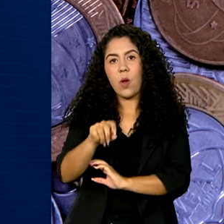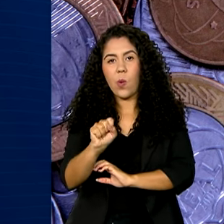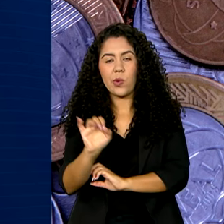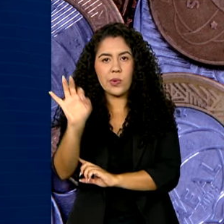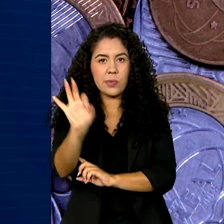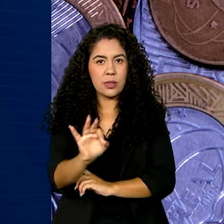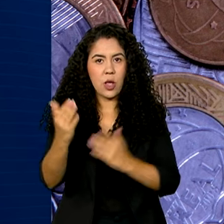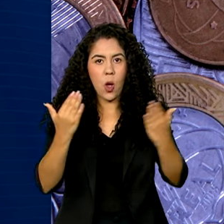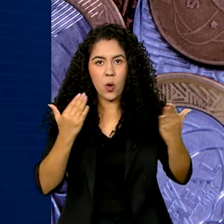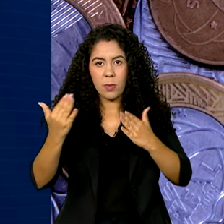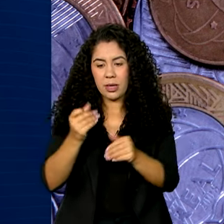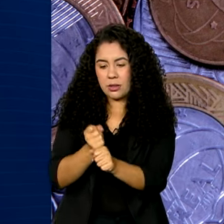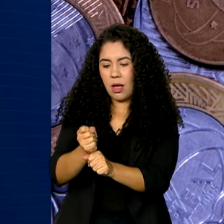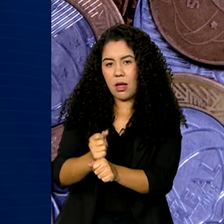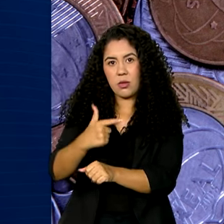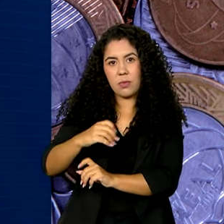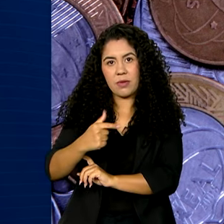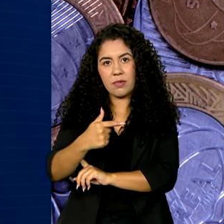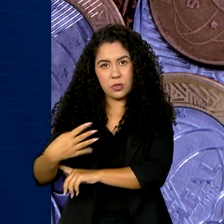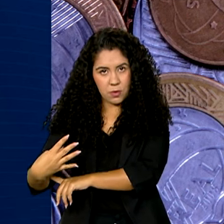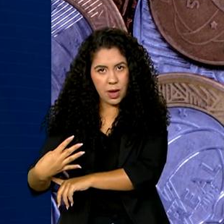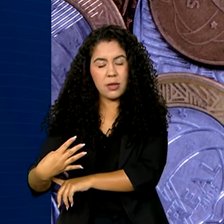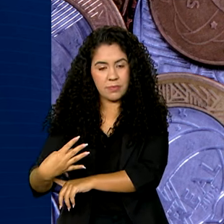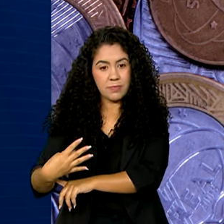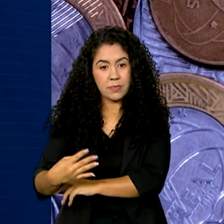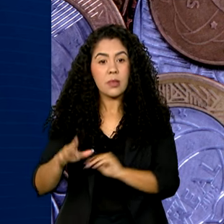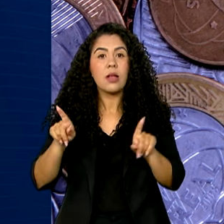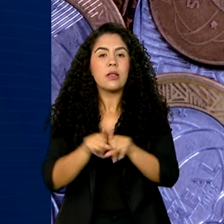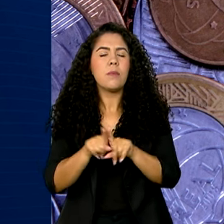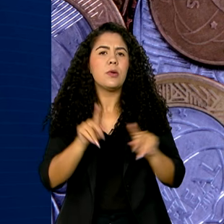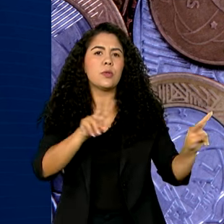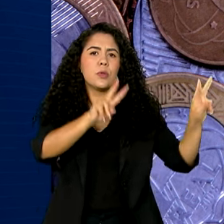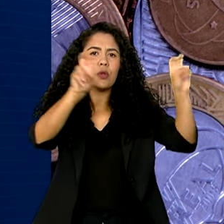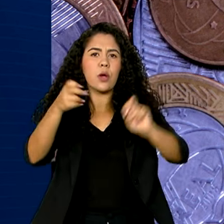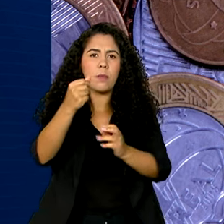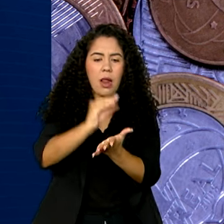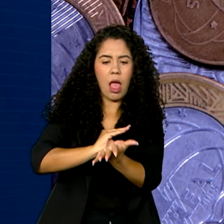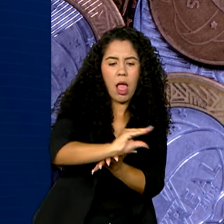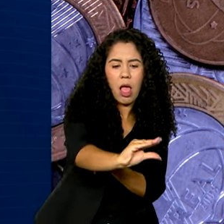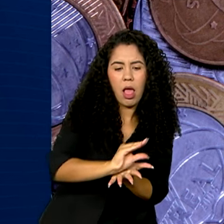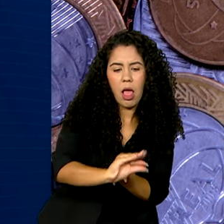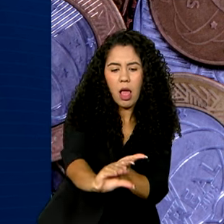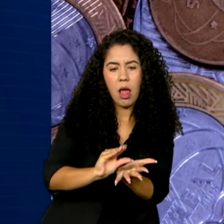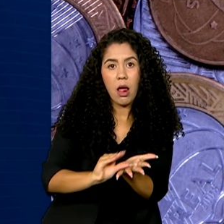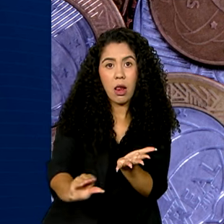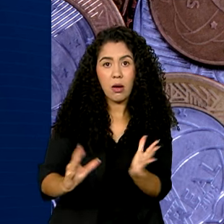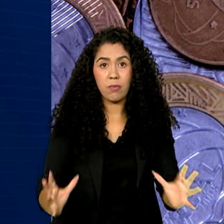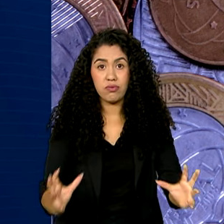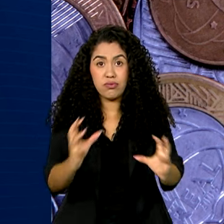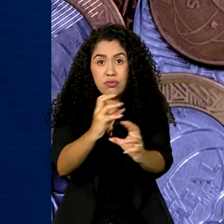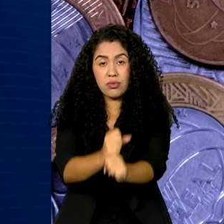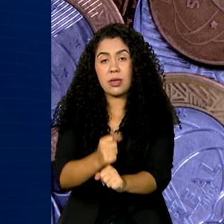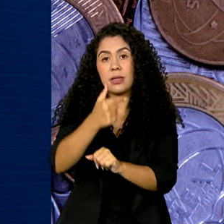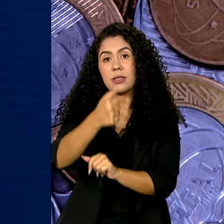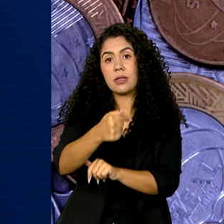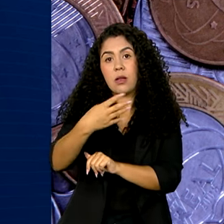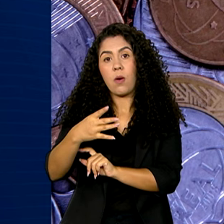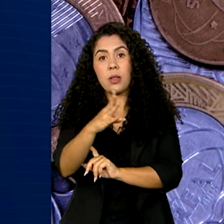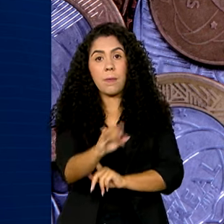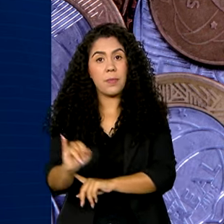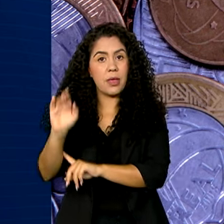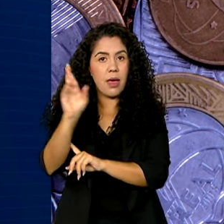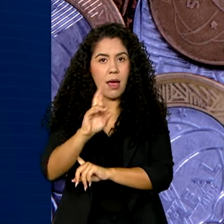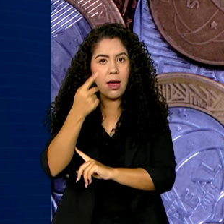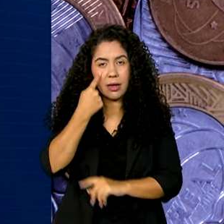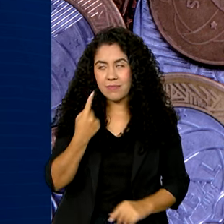comparado a 2024. Já os investimentos devem somar R 74,3 bilhões,